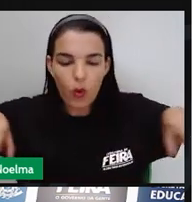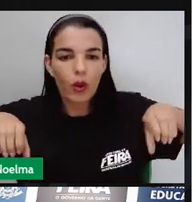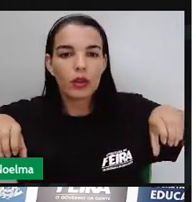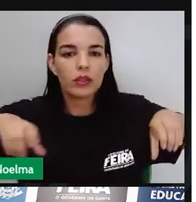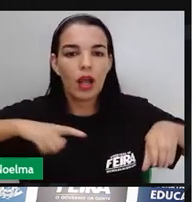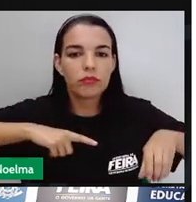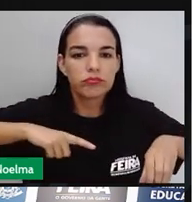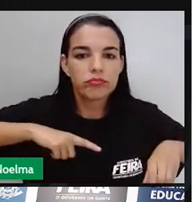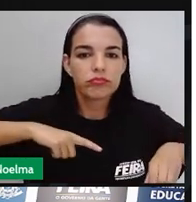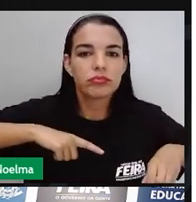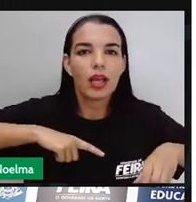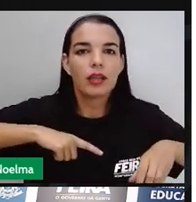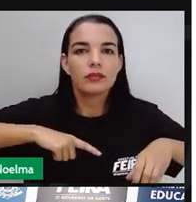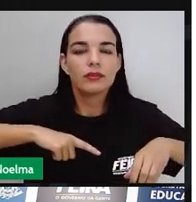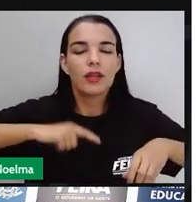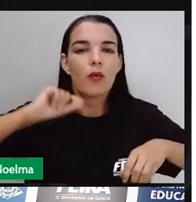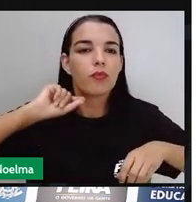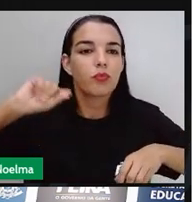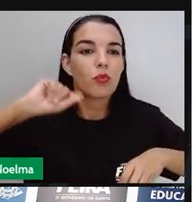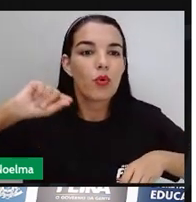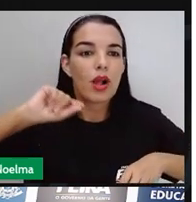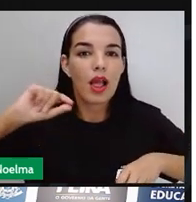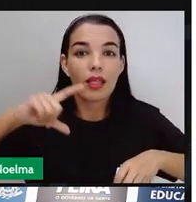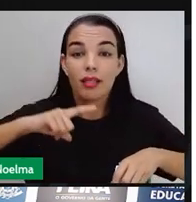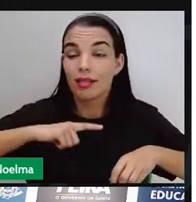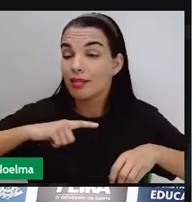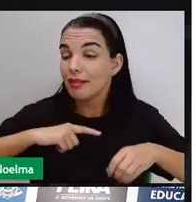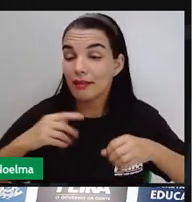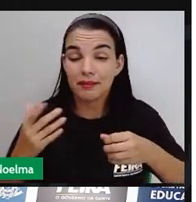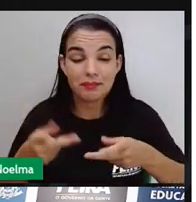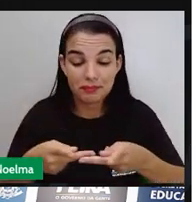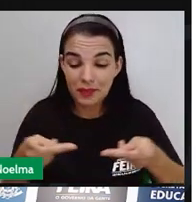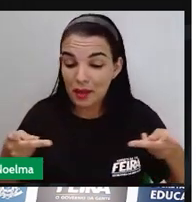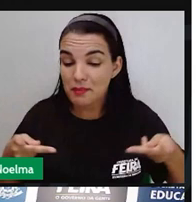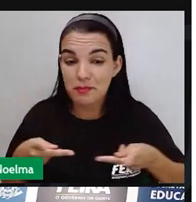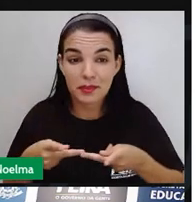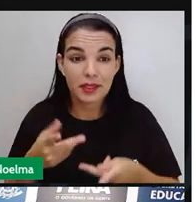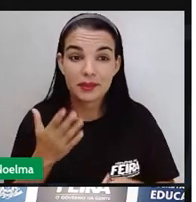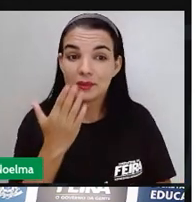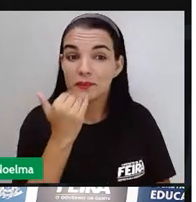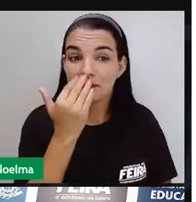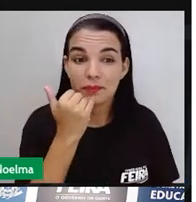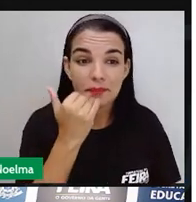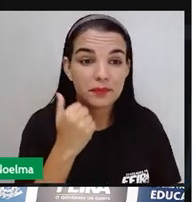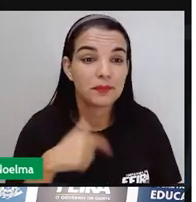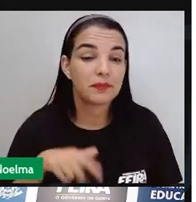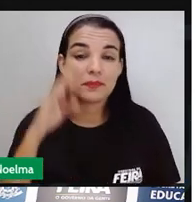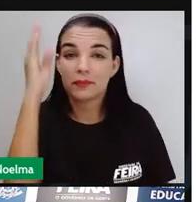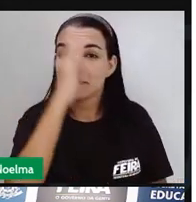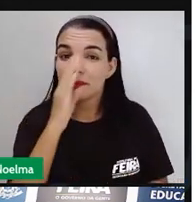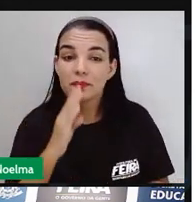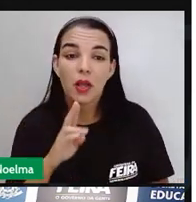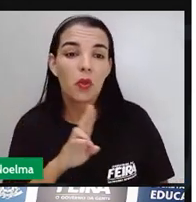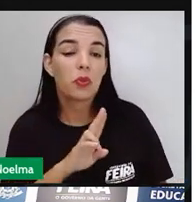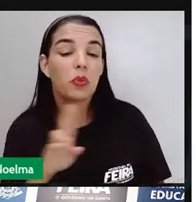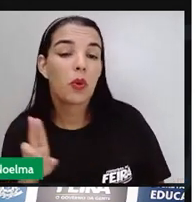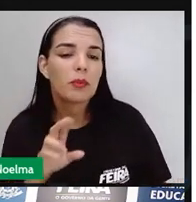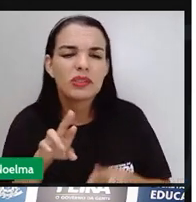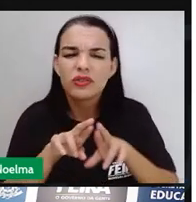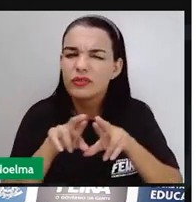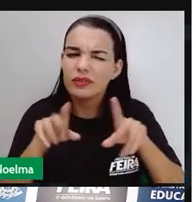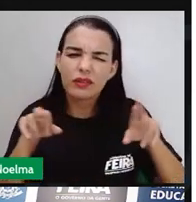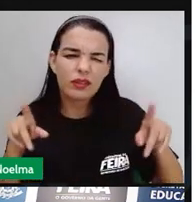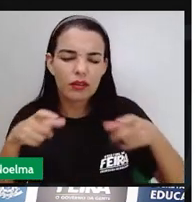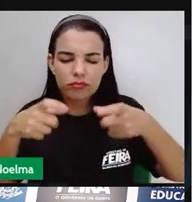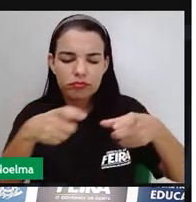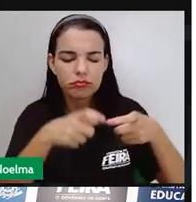que é item obrigatório de vários pratos brasileiros, onde em algumas localidades se chama de aipim, em outras localidades mandioca e em outras